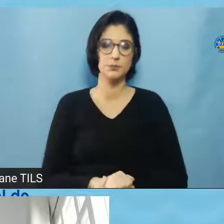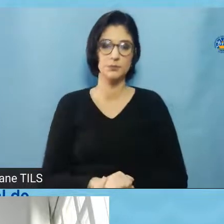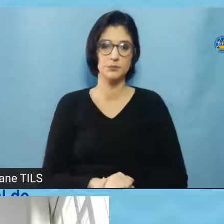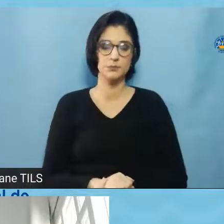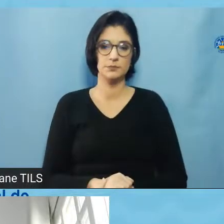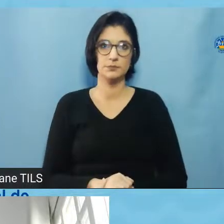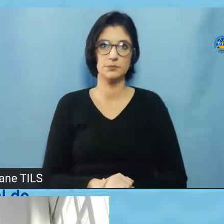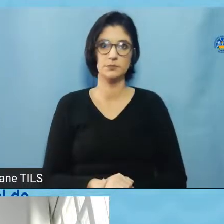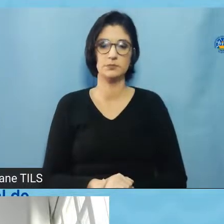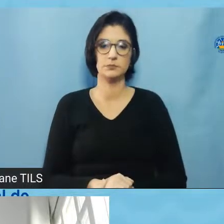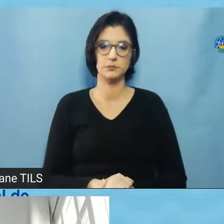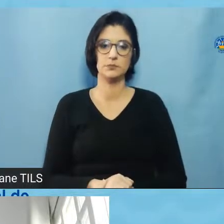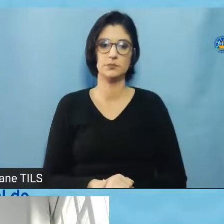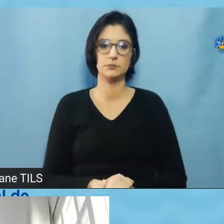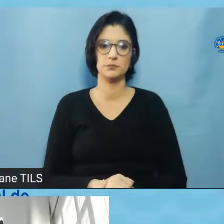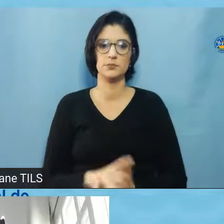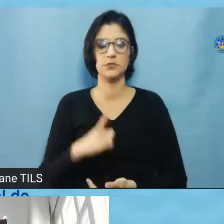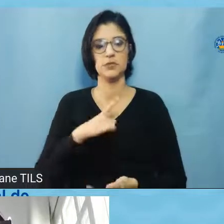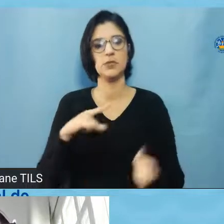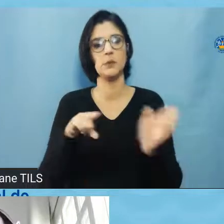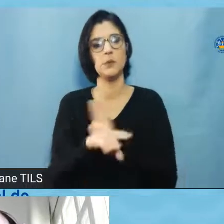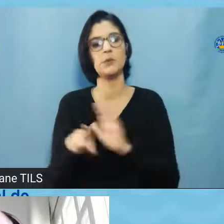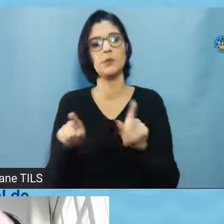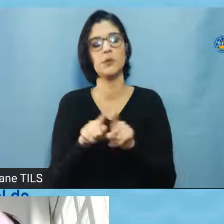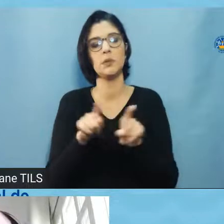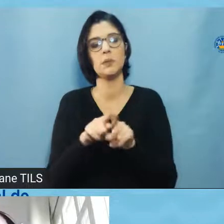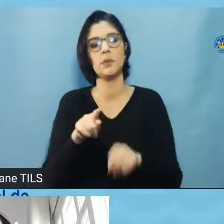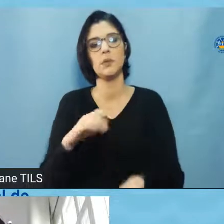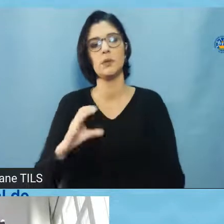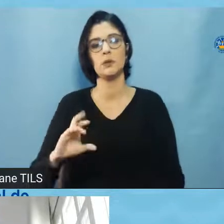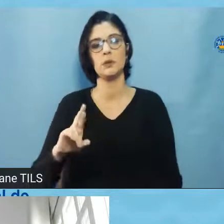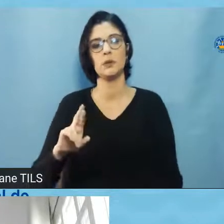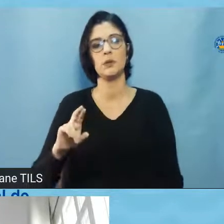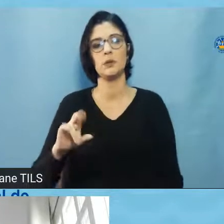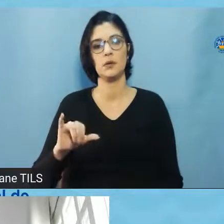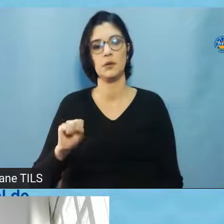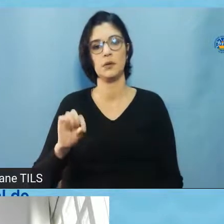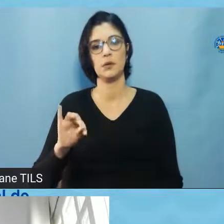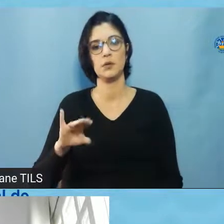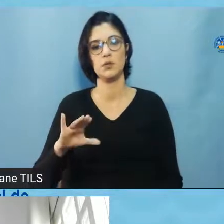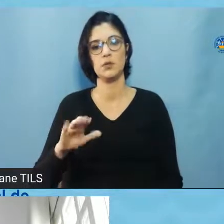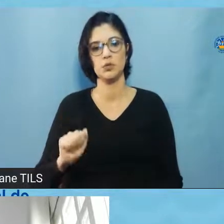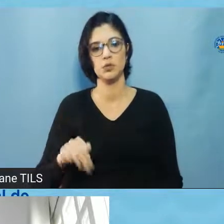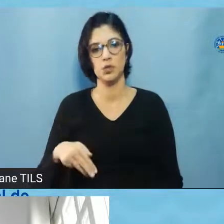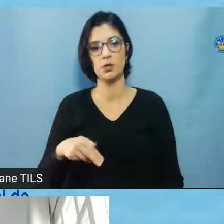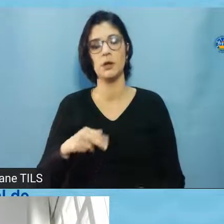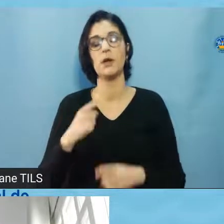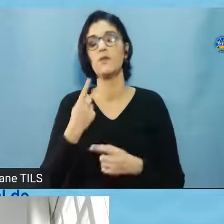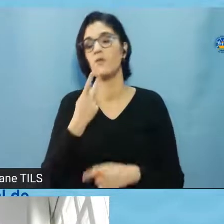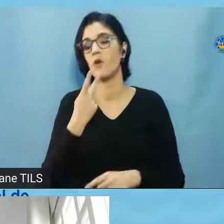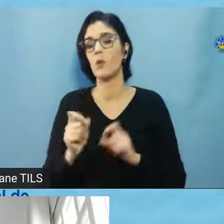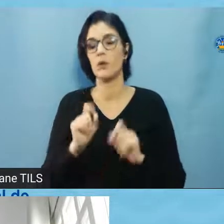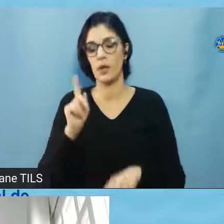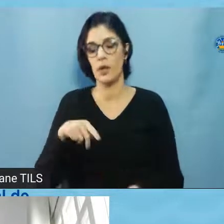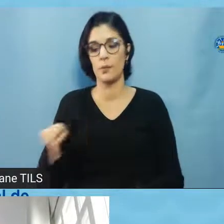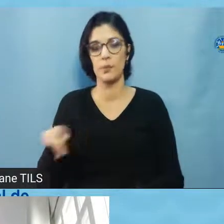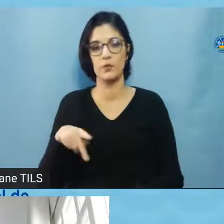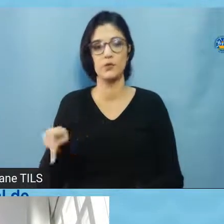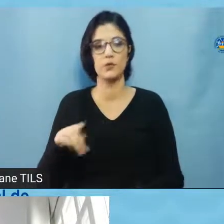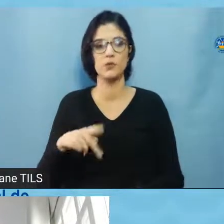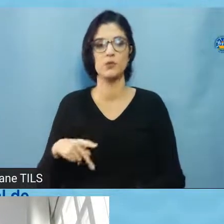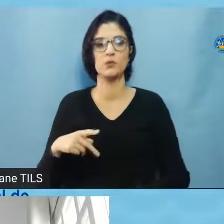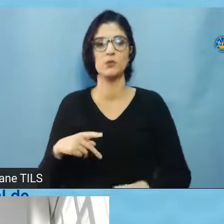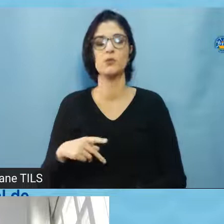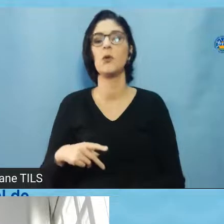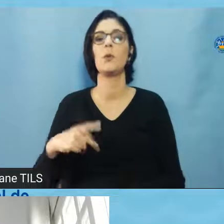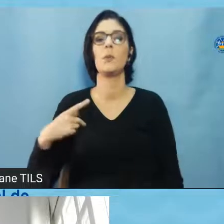Obrigado. Nós temos uma pergunta também do Christian Moreira Brum, ele coloca, que é professor do PROGRAW, né, a área